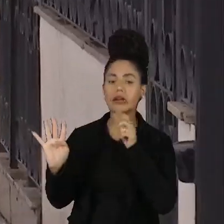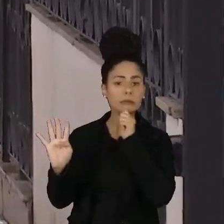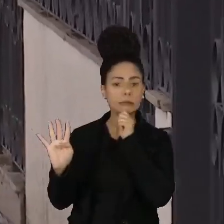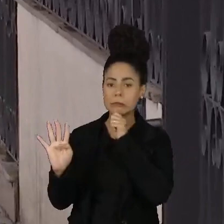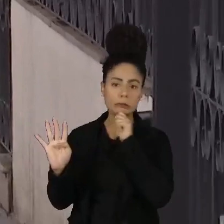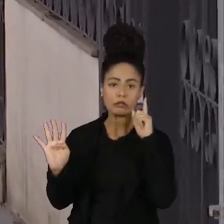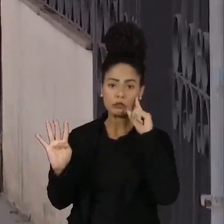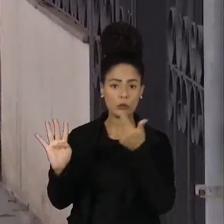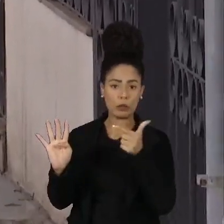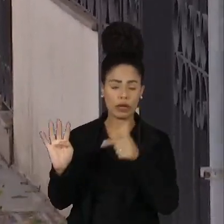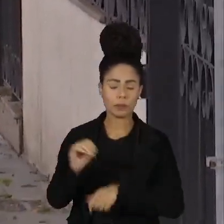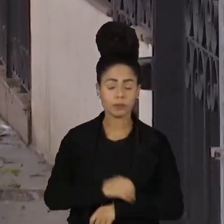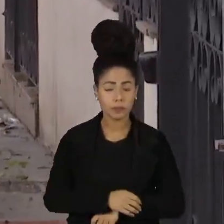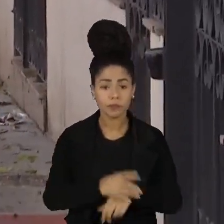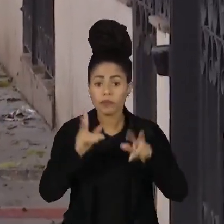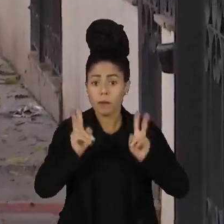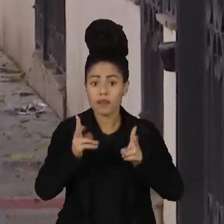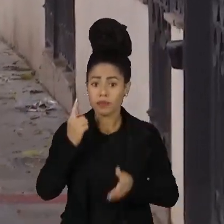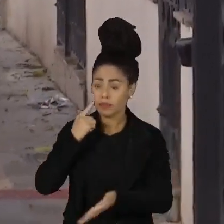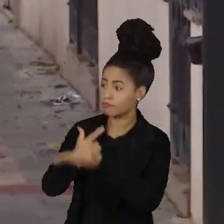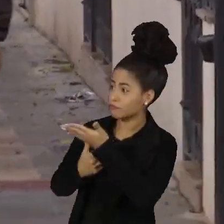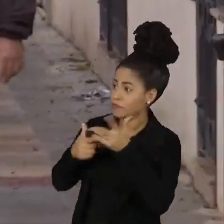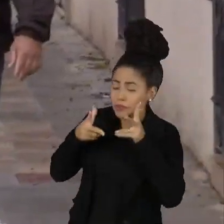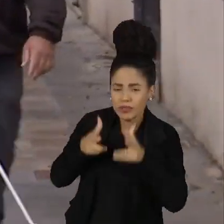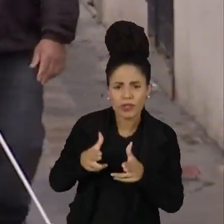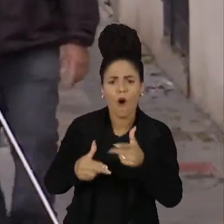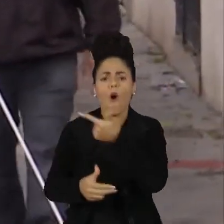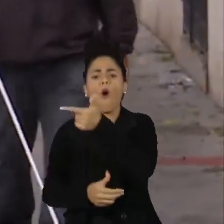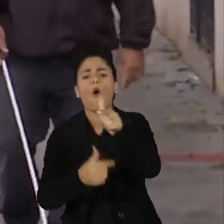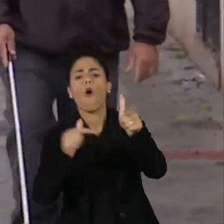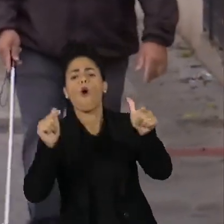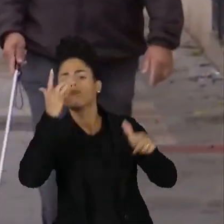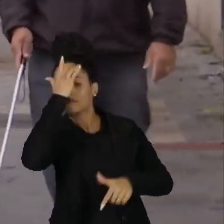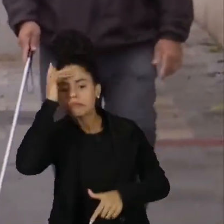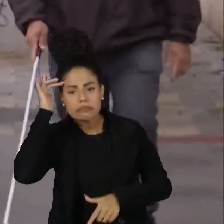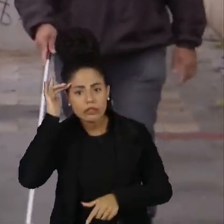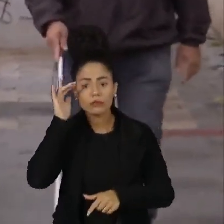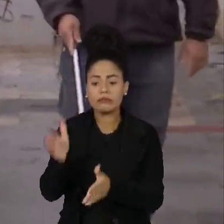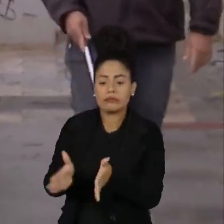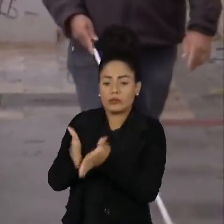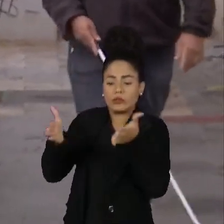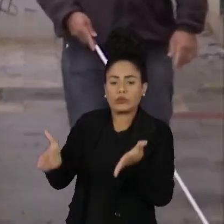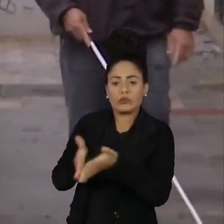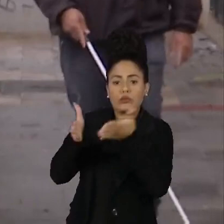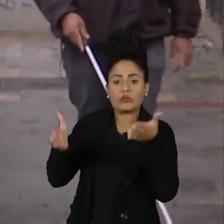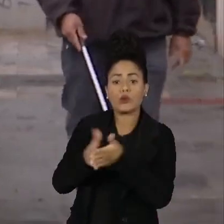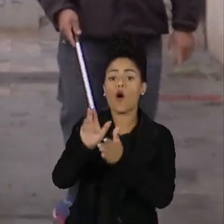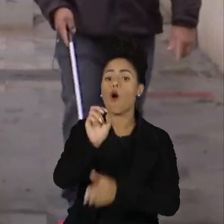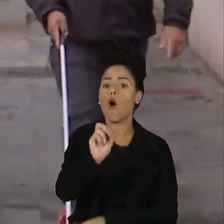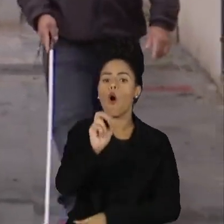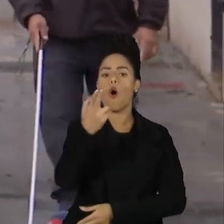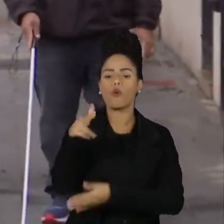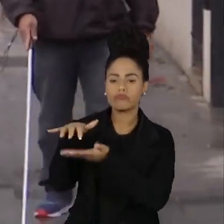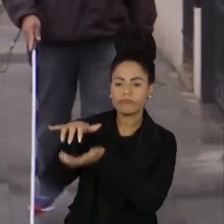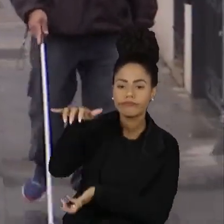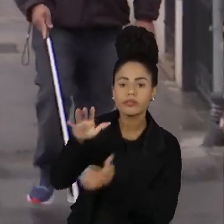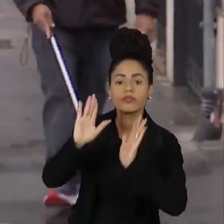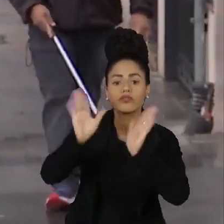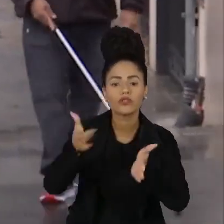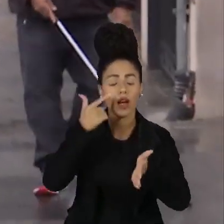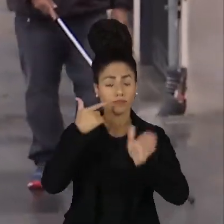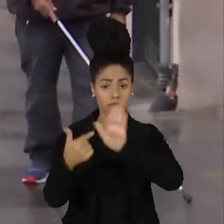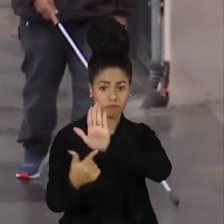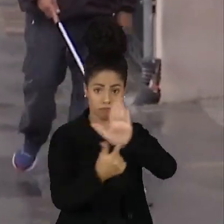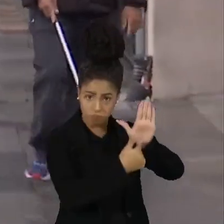história do Alessandro é a mesma contada por outros milhares de brasileiros de baixa renda ou com idade avançada. De acordo com um